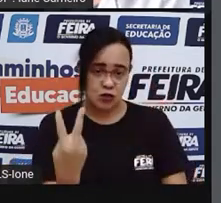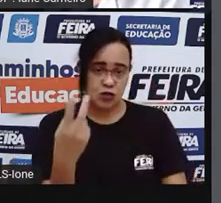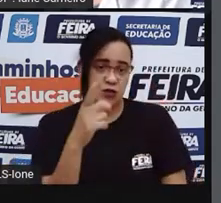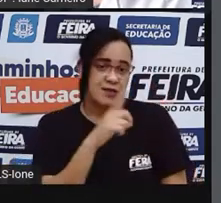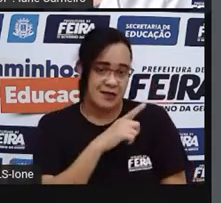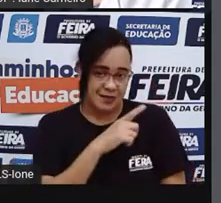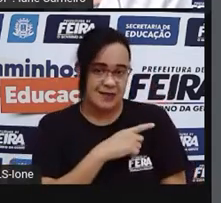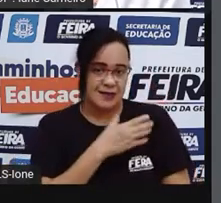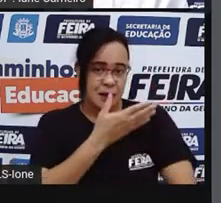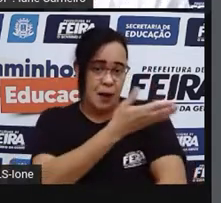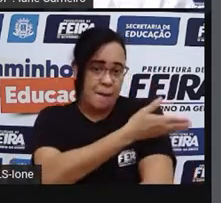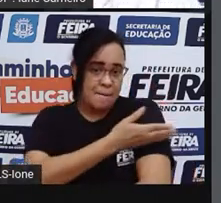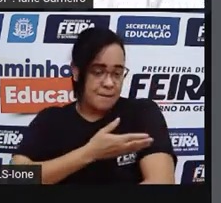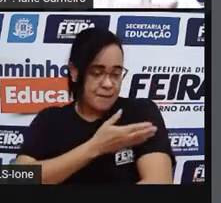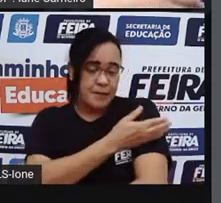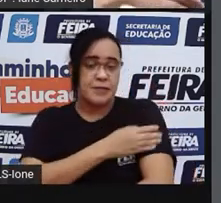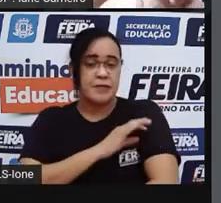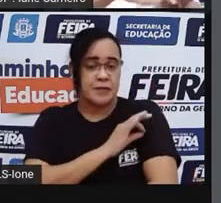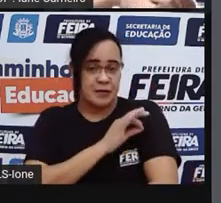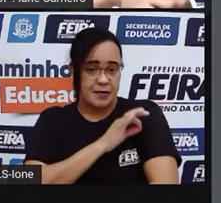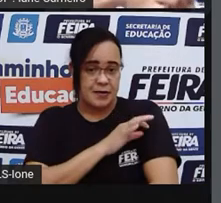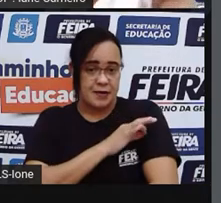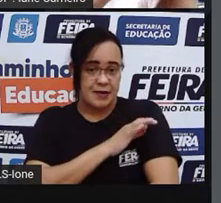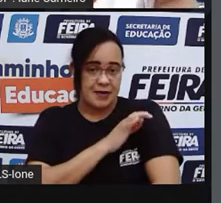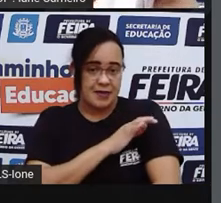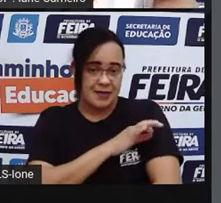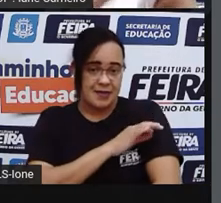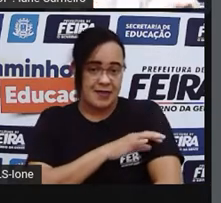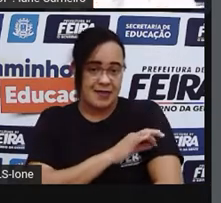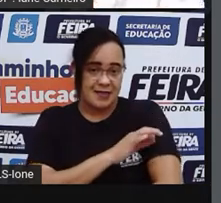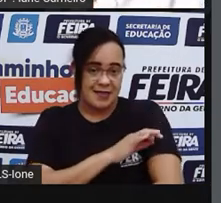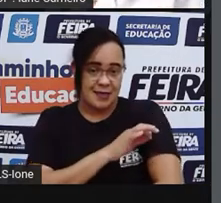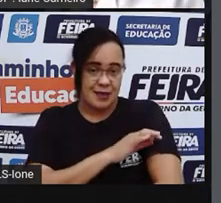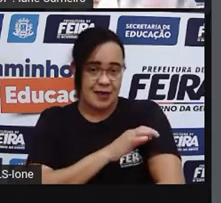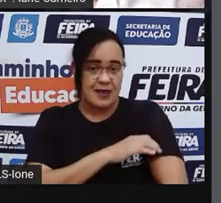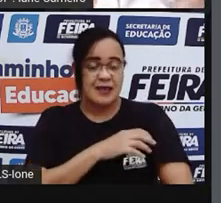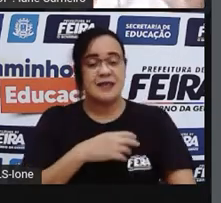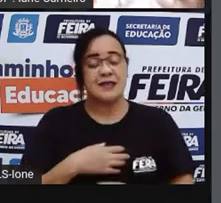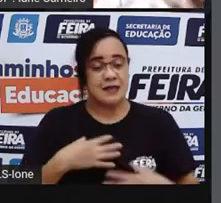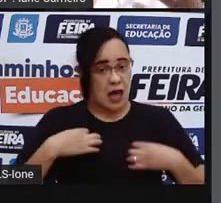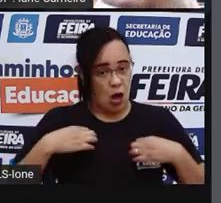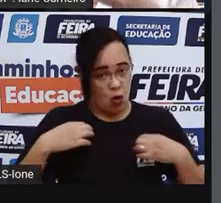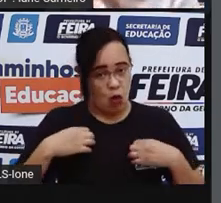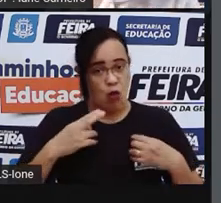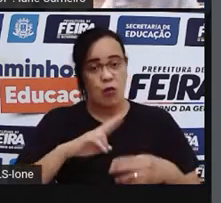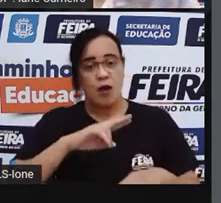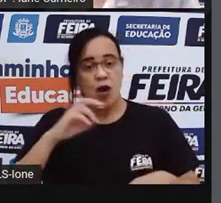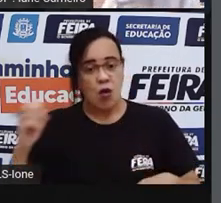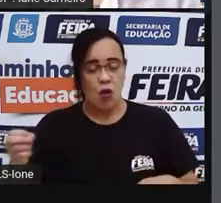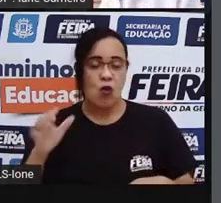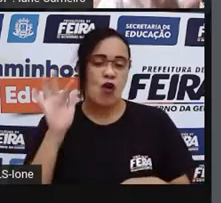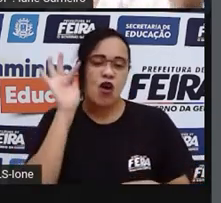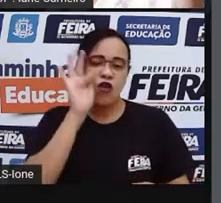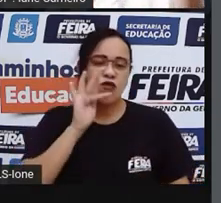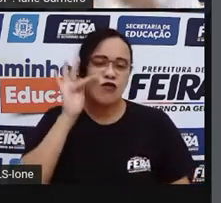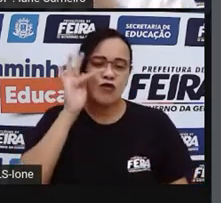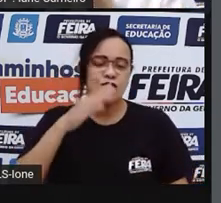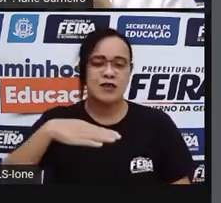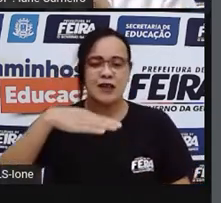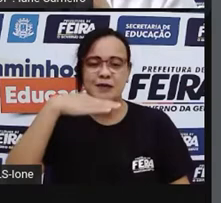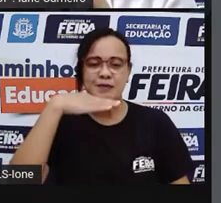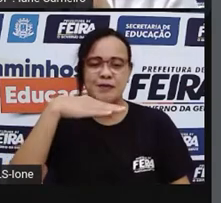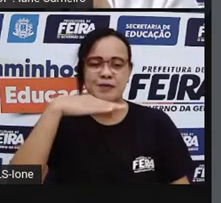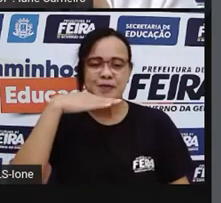né? A manga, a manga da camisa, né? A manga da camisa e a manga, que é a fruta. E aí, a gente